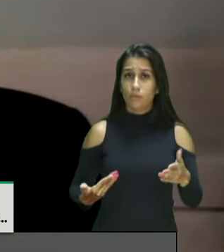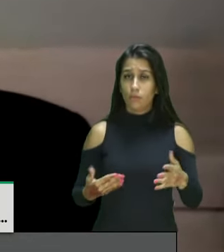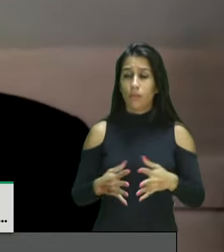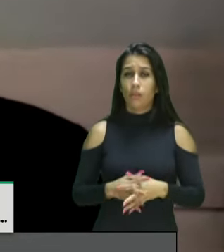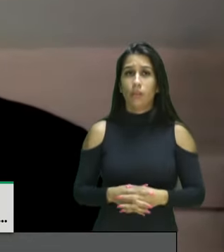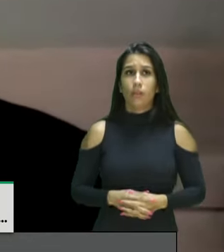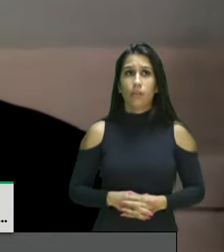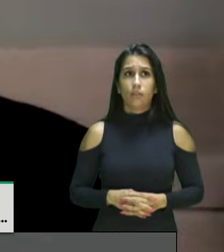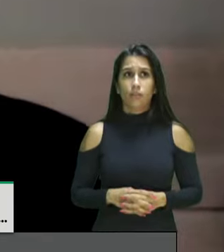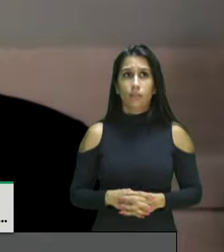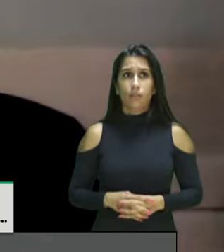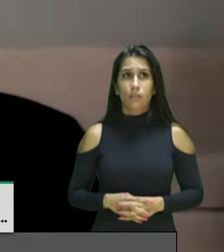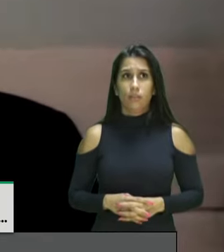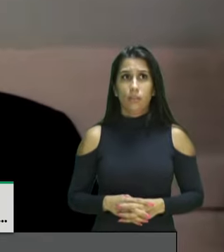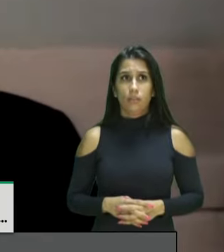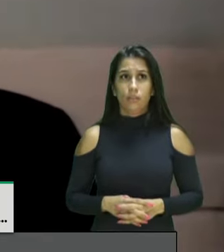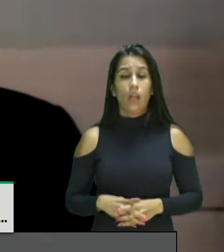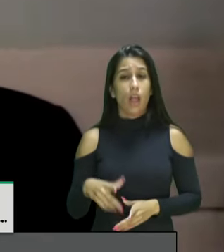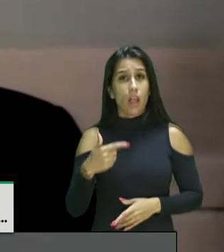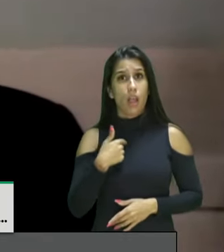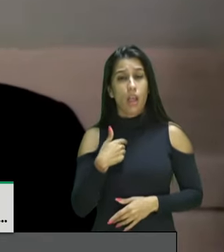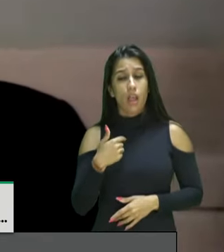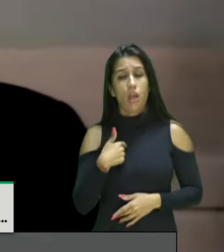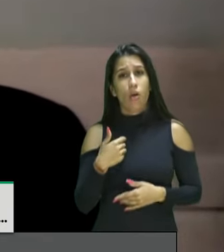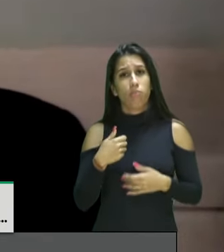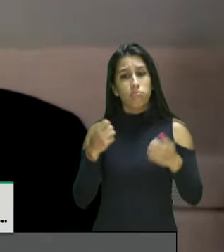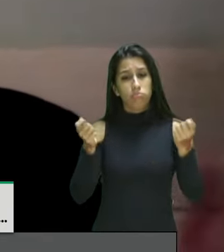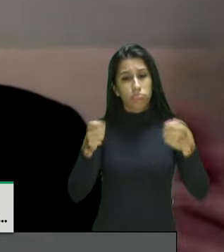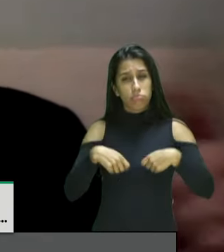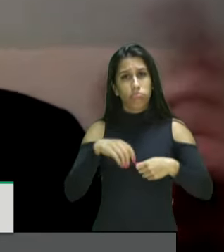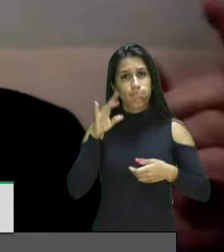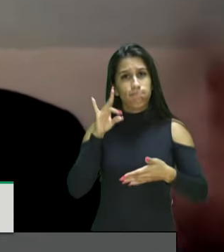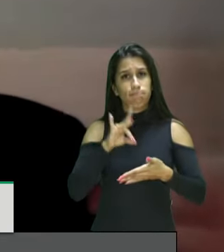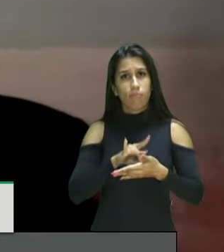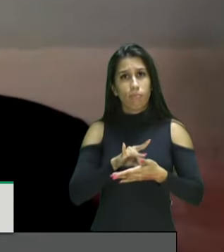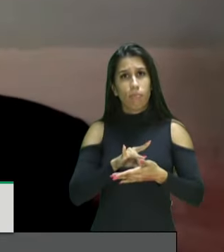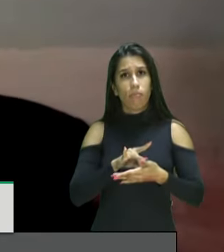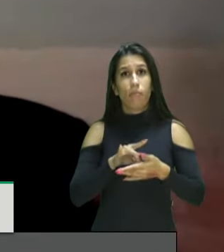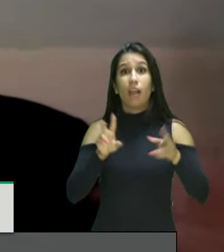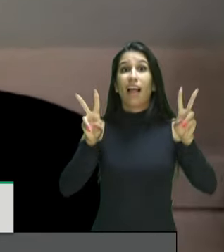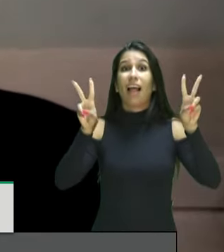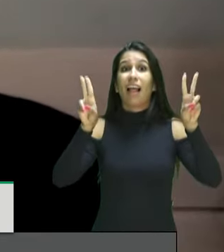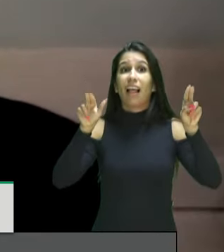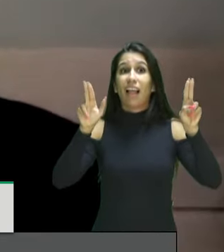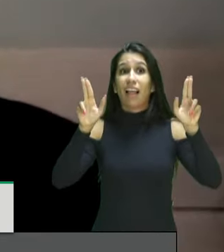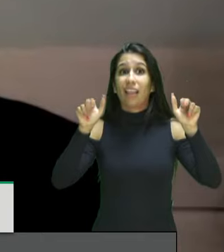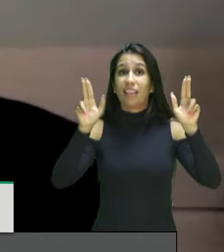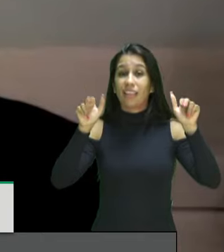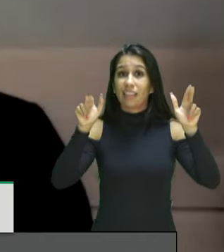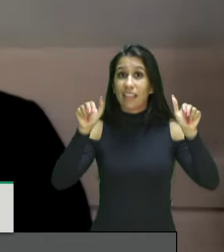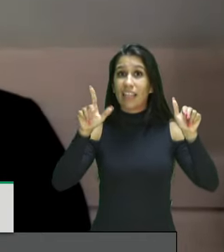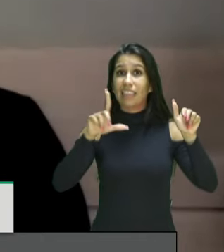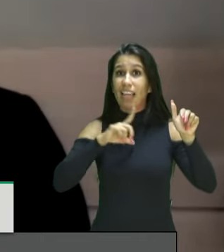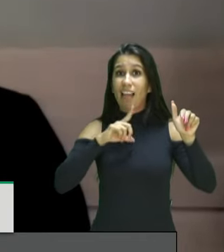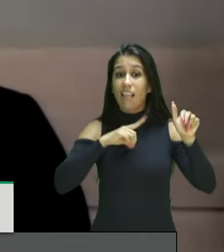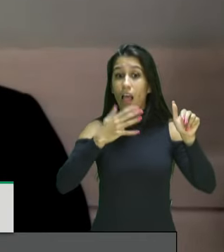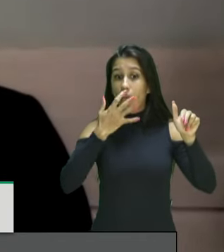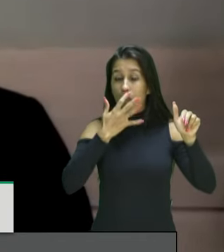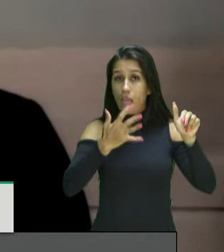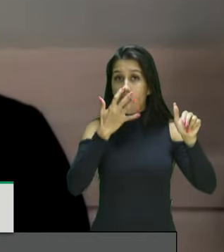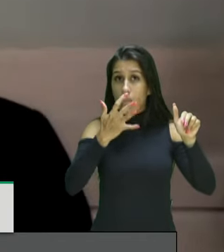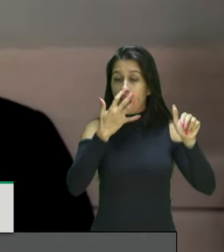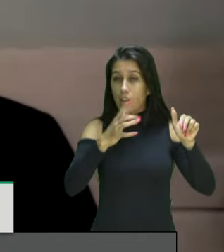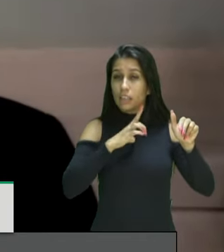como um juiz internacionalista posso afirmar as ditas aspas denúncias que vem sendo apresentado nos foros